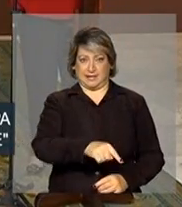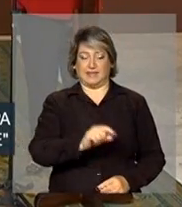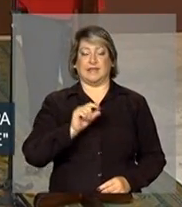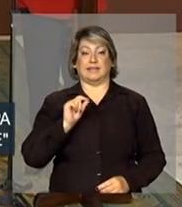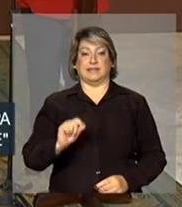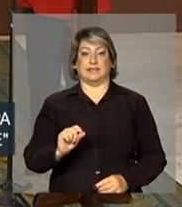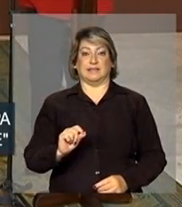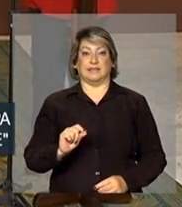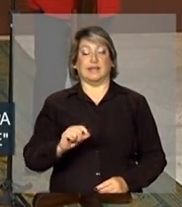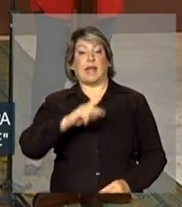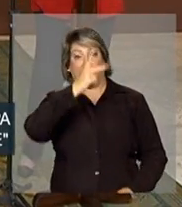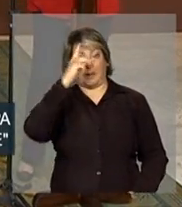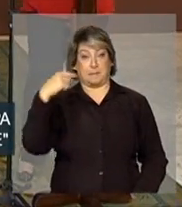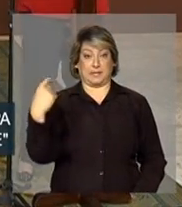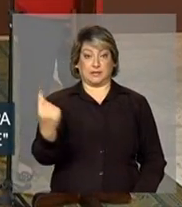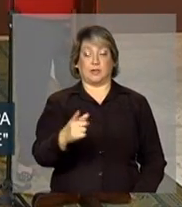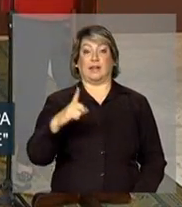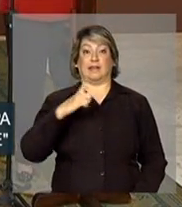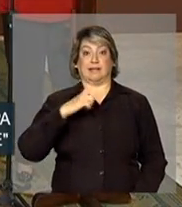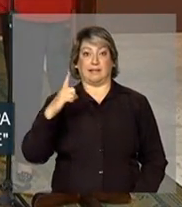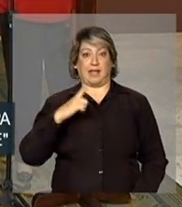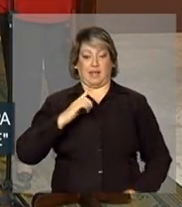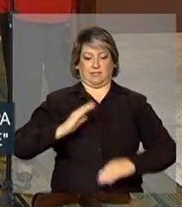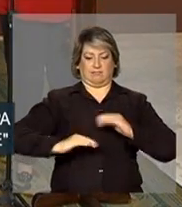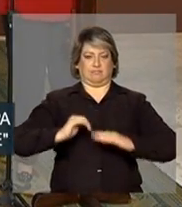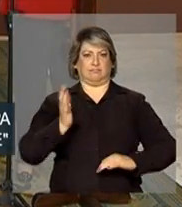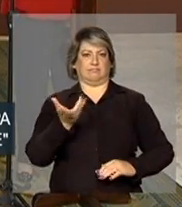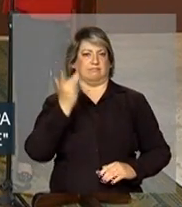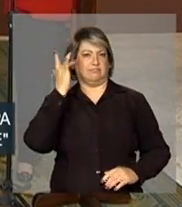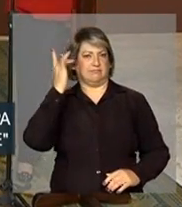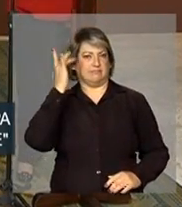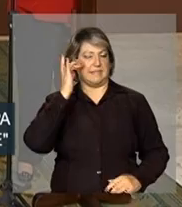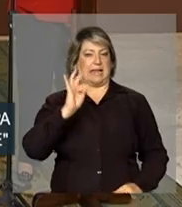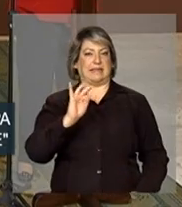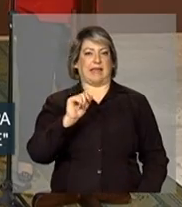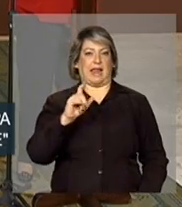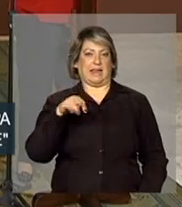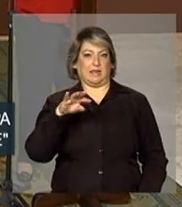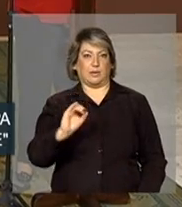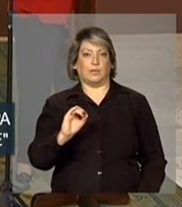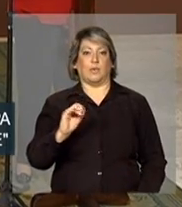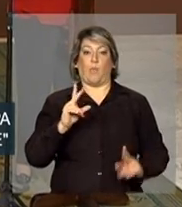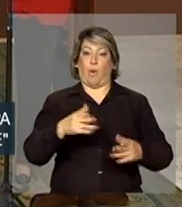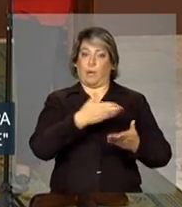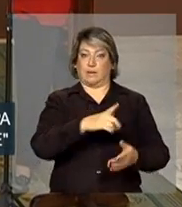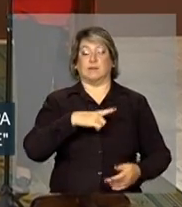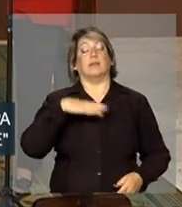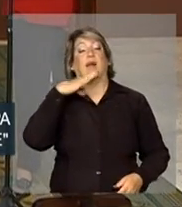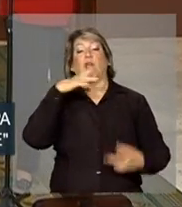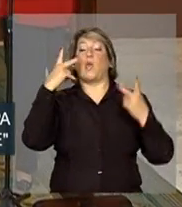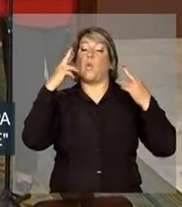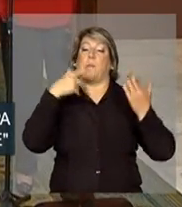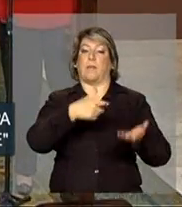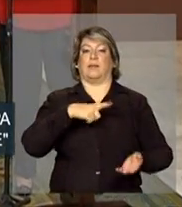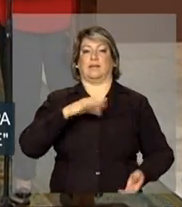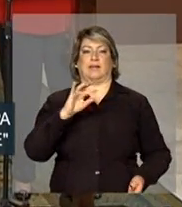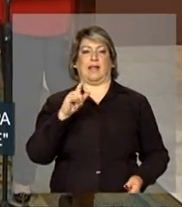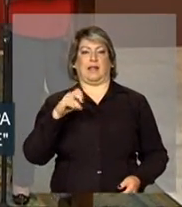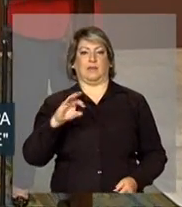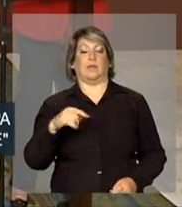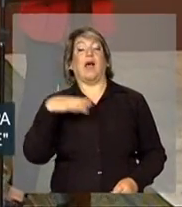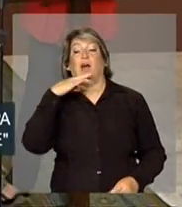as pessoas que têm talento, como ele tem, acham normal ter talento e acham normal